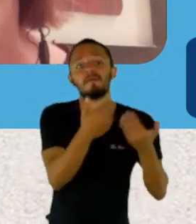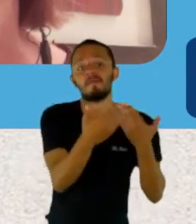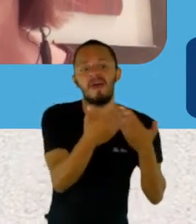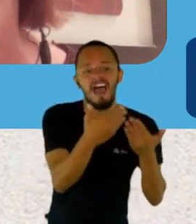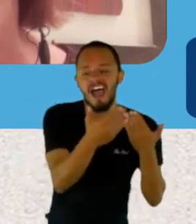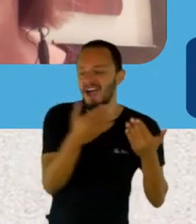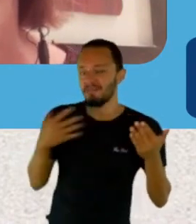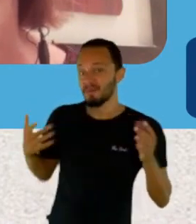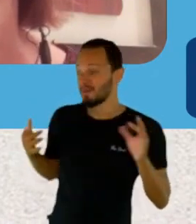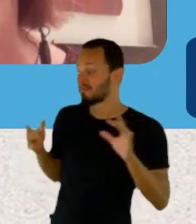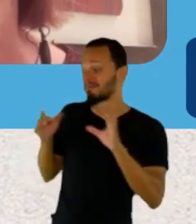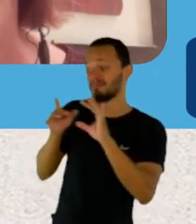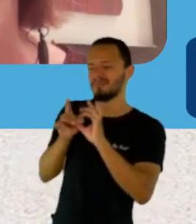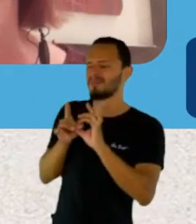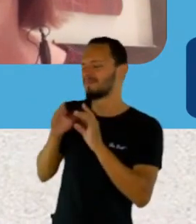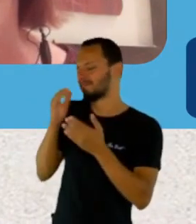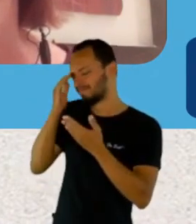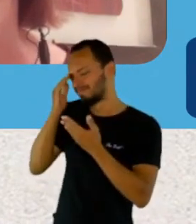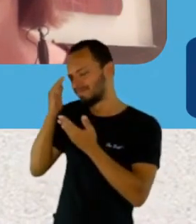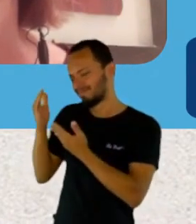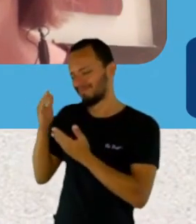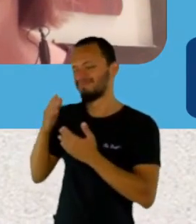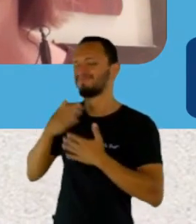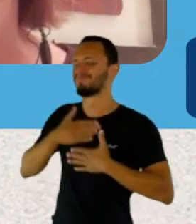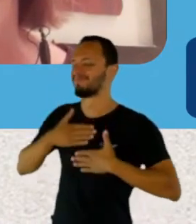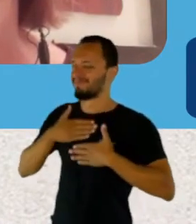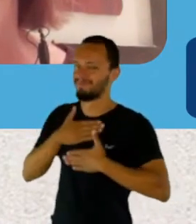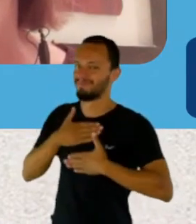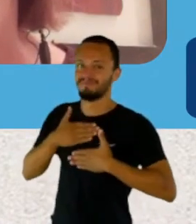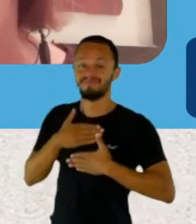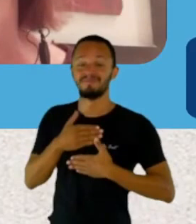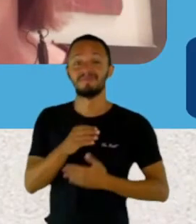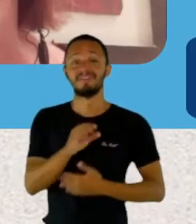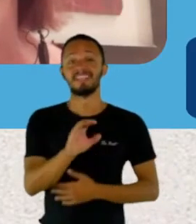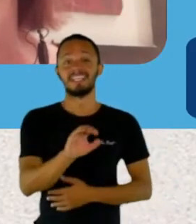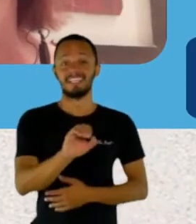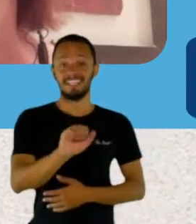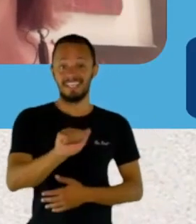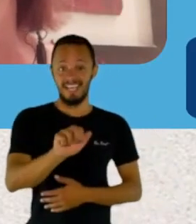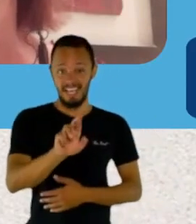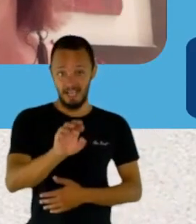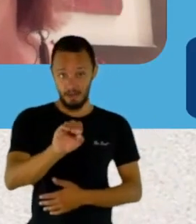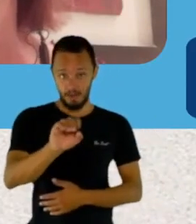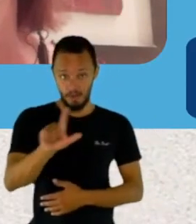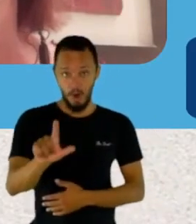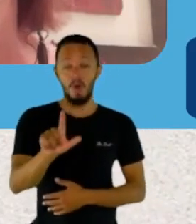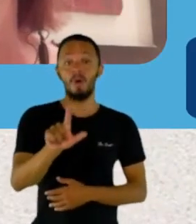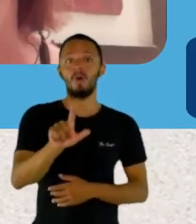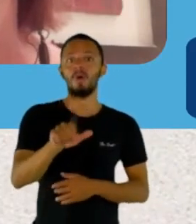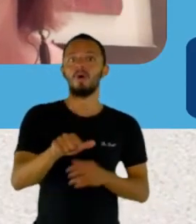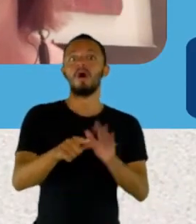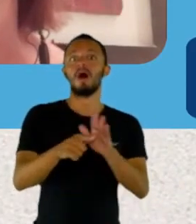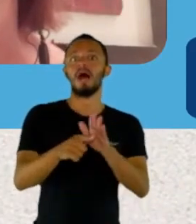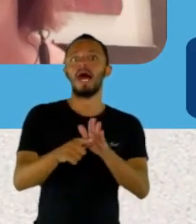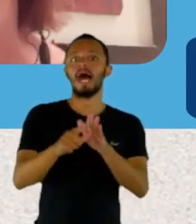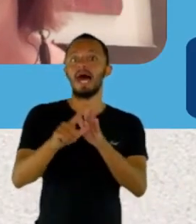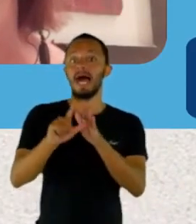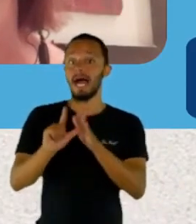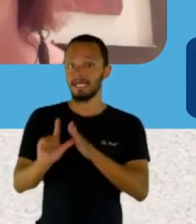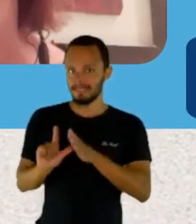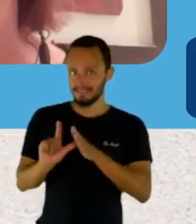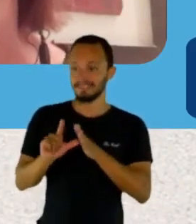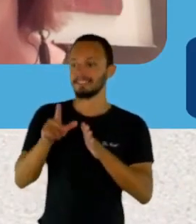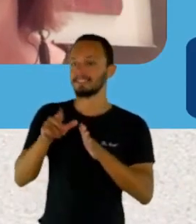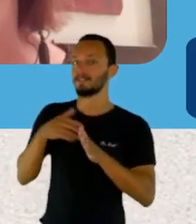lançamentos. Carol, antes da gente começar a nossa conversa, eu te convido e convido a quem está nos assistindo